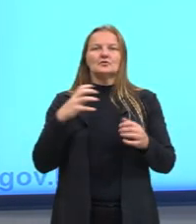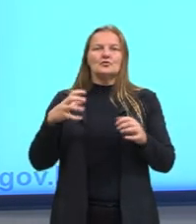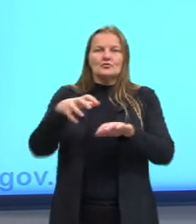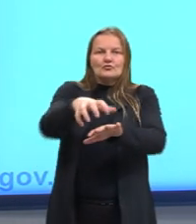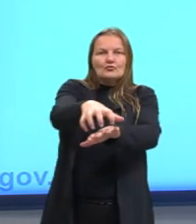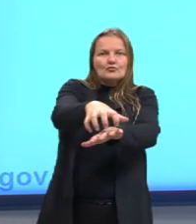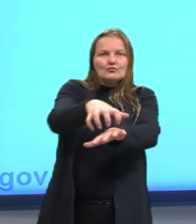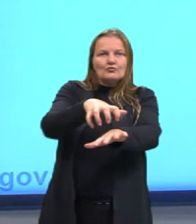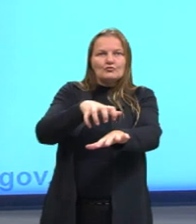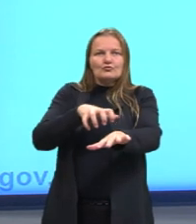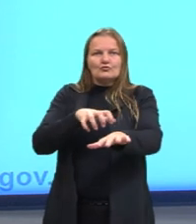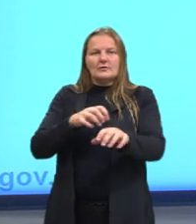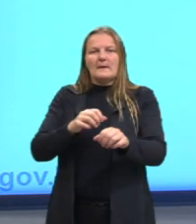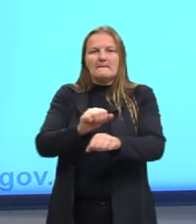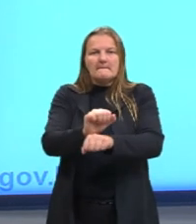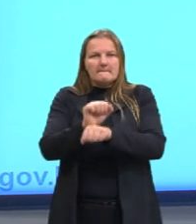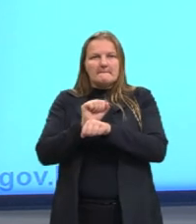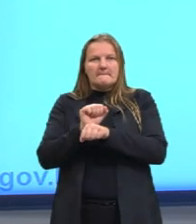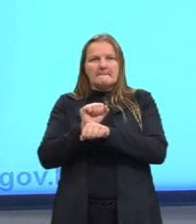parar, sim.